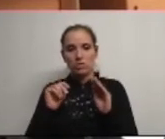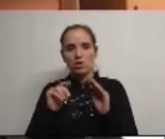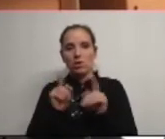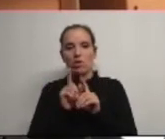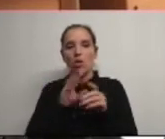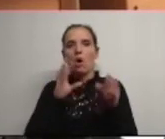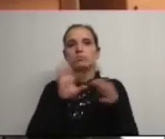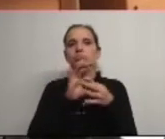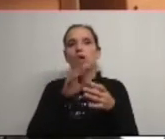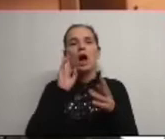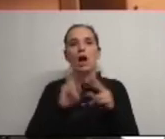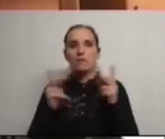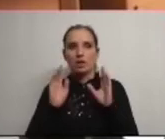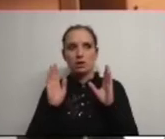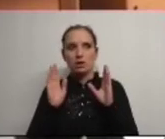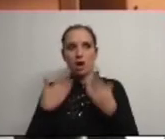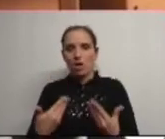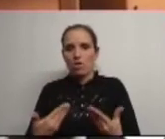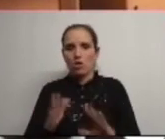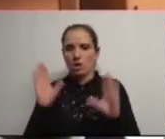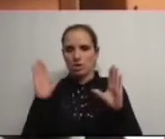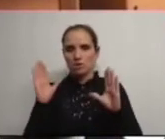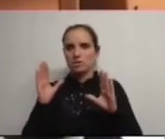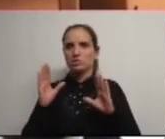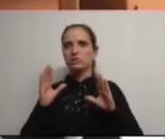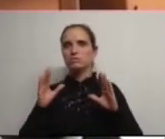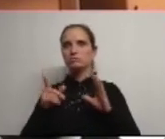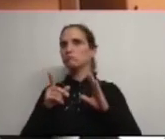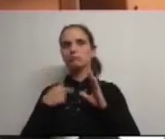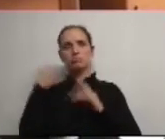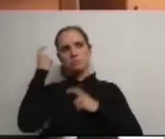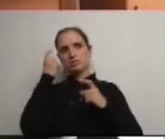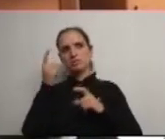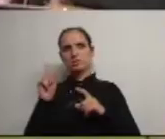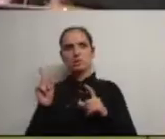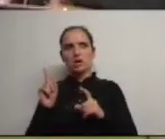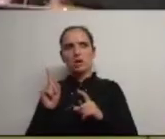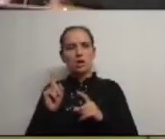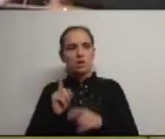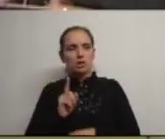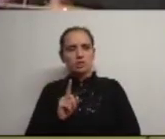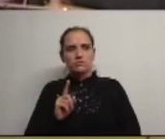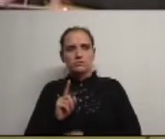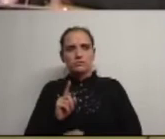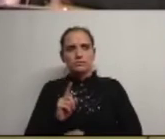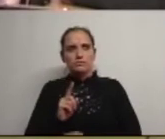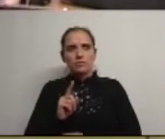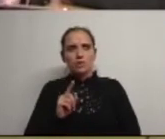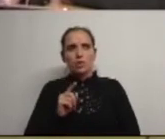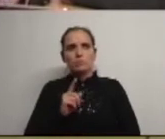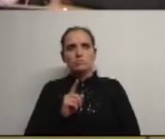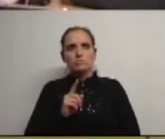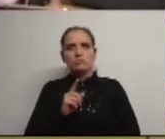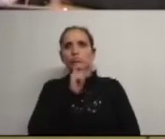quadros da autarquia no momento atual e portanto não pensamos não não não não temos essa